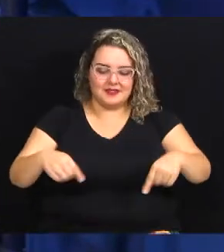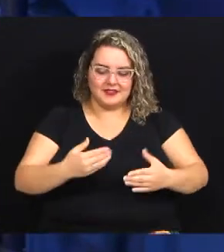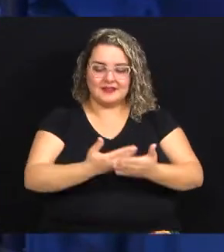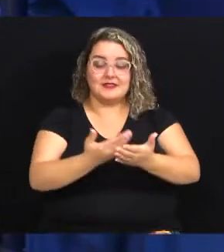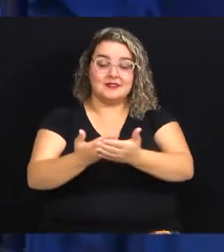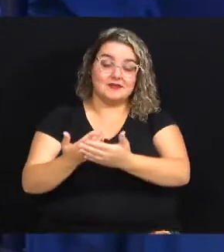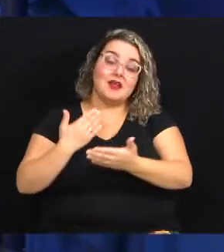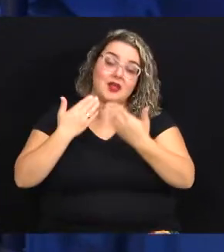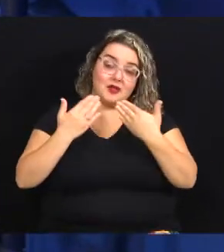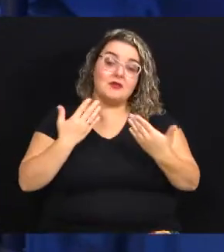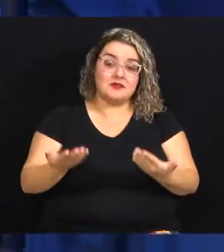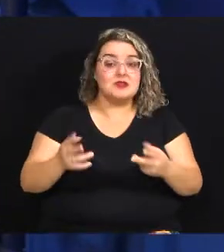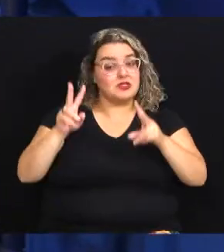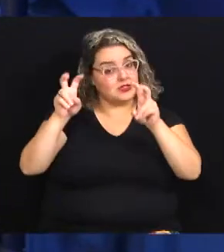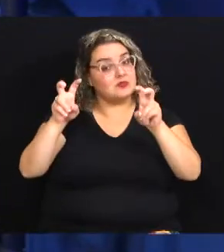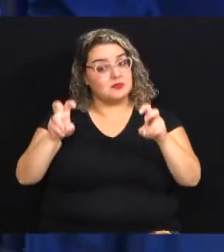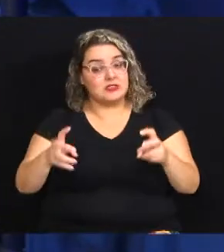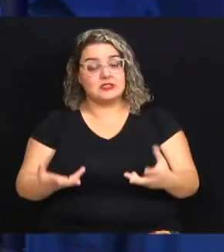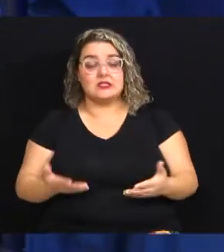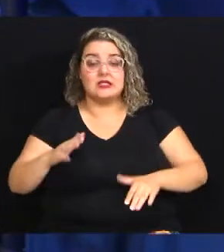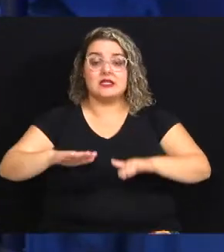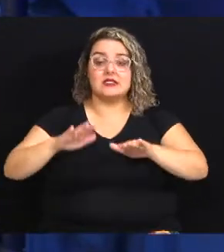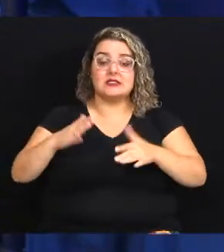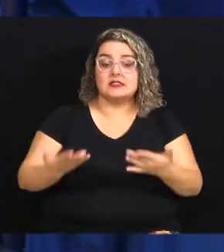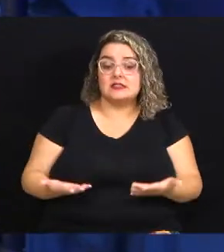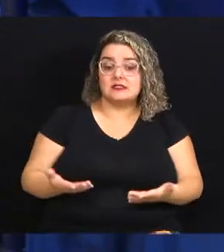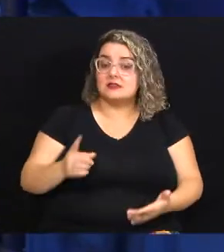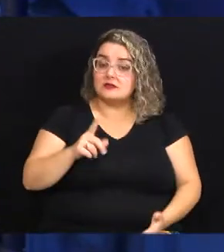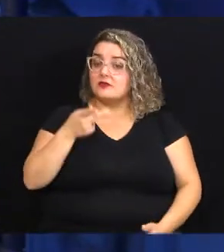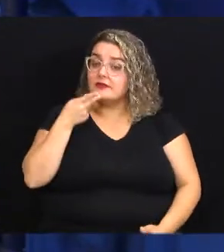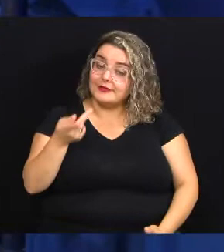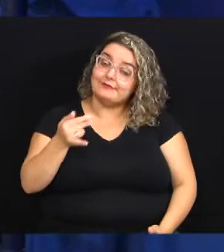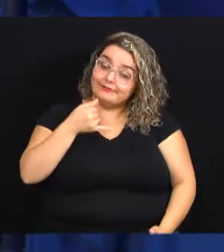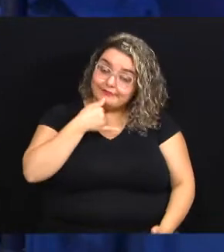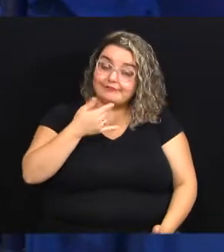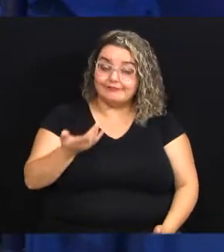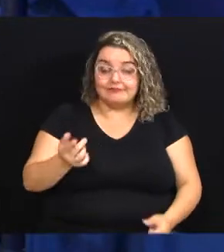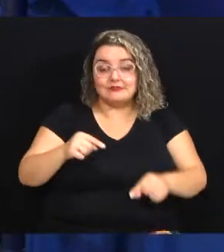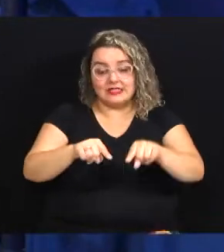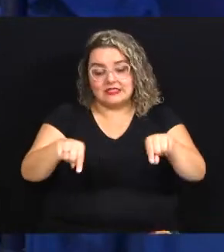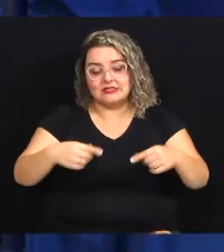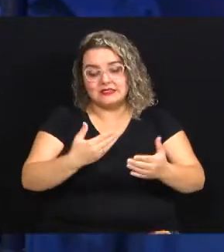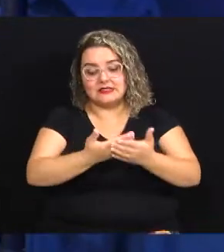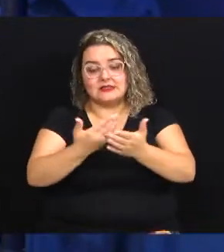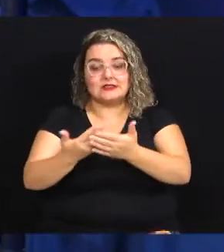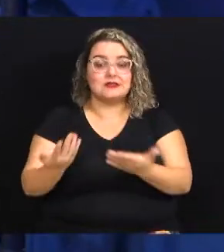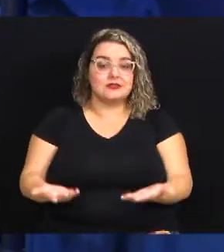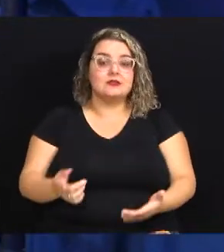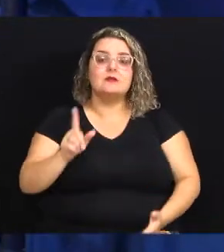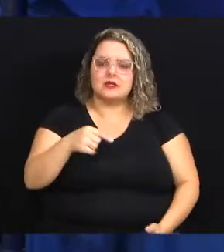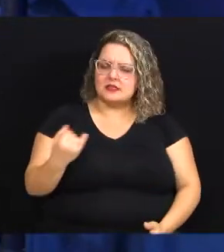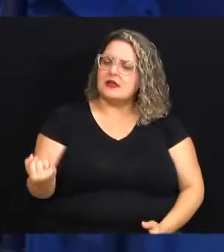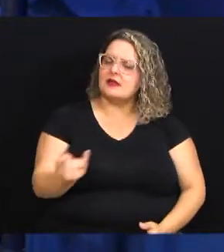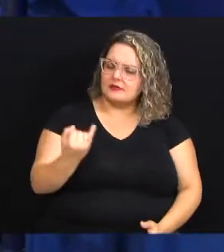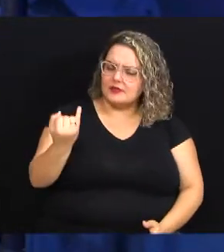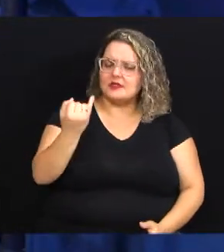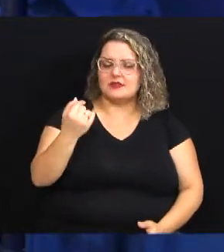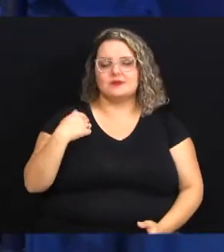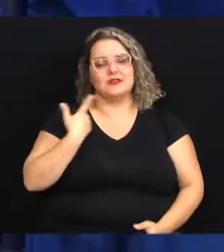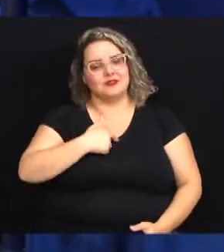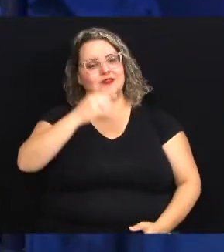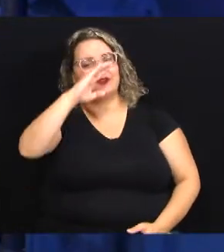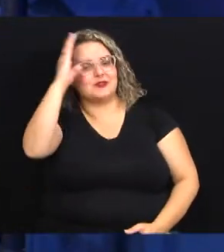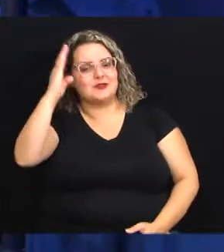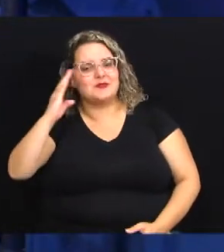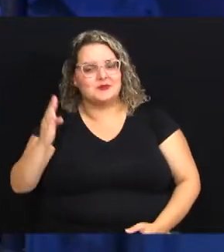e conversar sobre esses temas, que muitas vezes a gente não toca, lamentavelmente, nas salas de aula, mas que são fundamentais para que o nosso Brasil possa